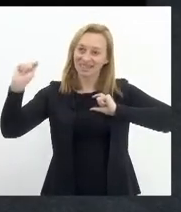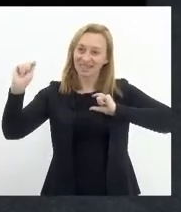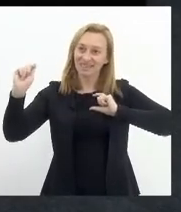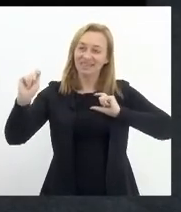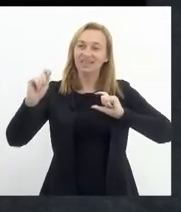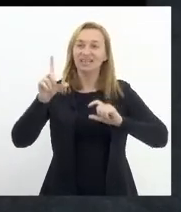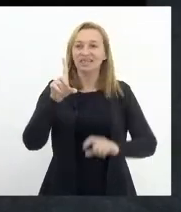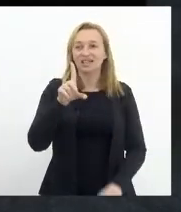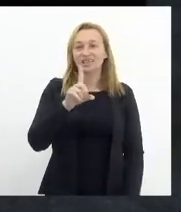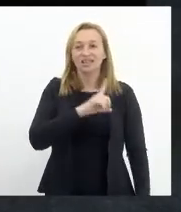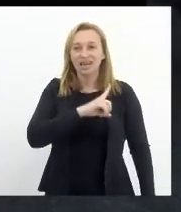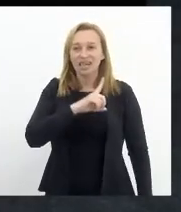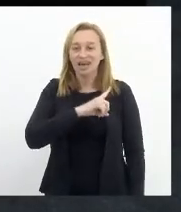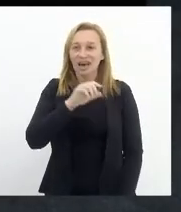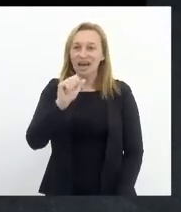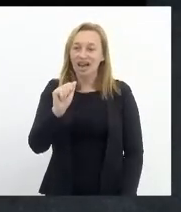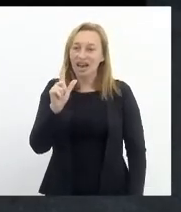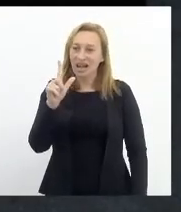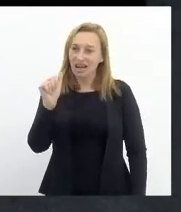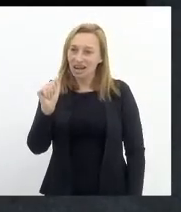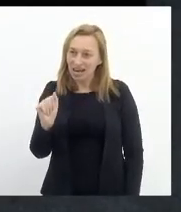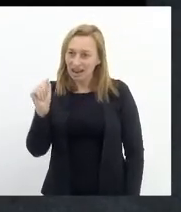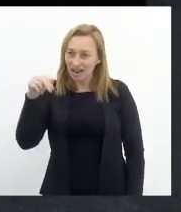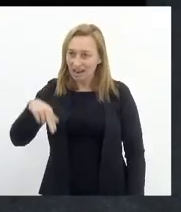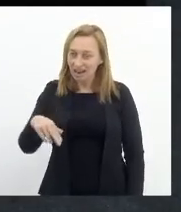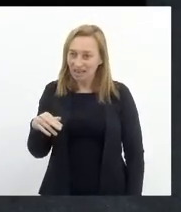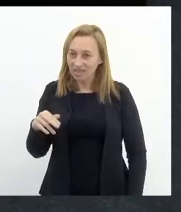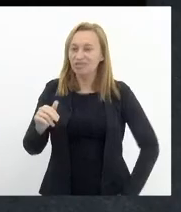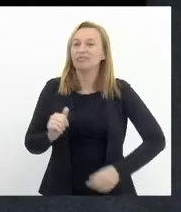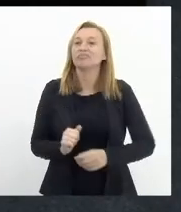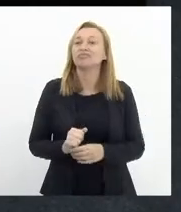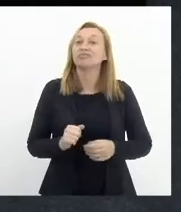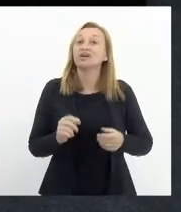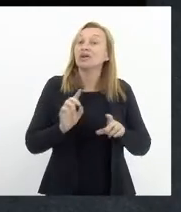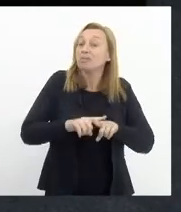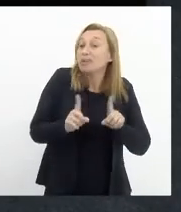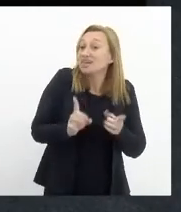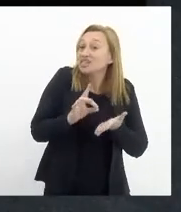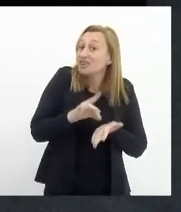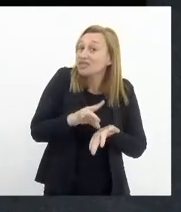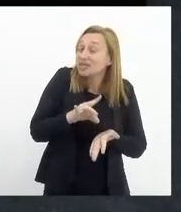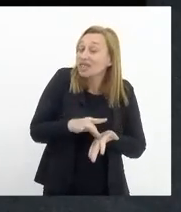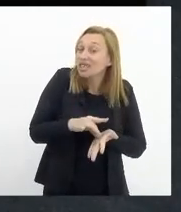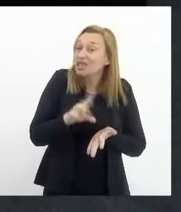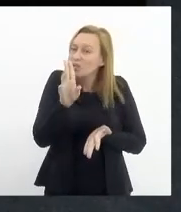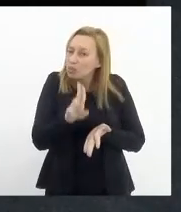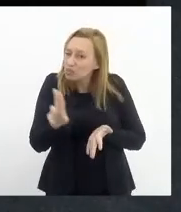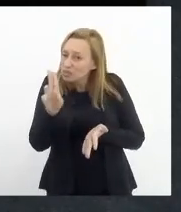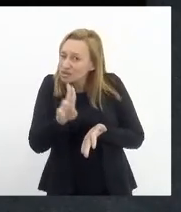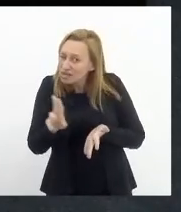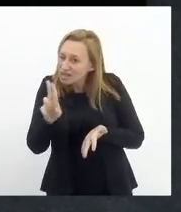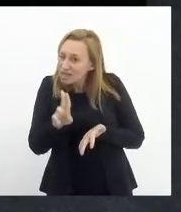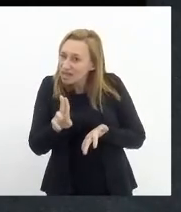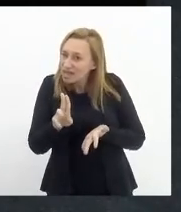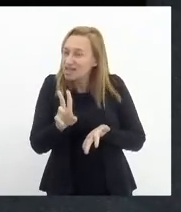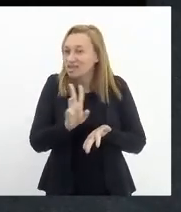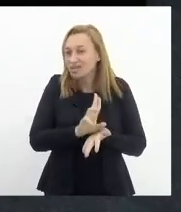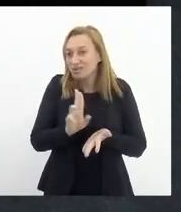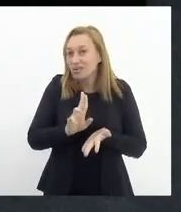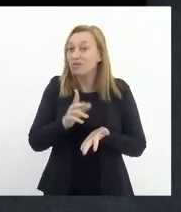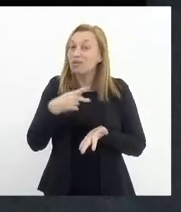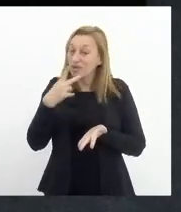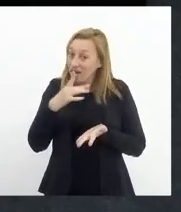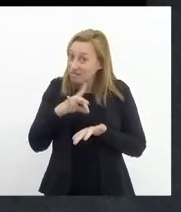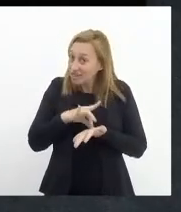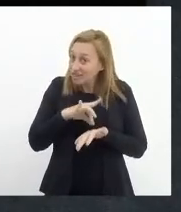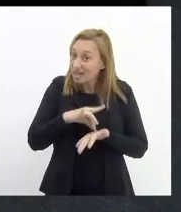delegado Alain Duarte, da Delegacia de Homicídios, mas, na verdade, eu usei esse artifício, vou falar a verdade, só